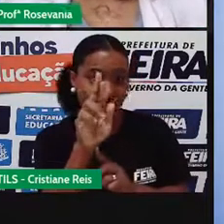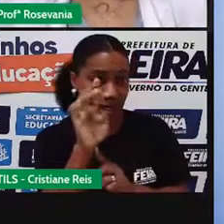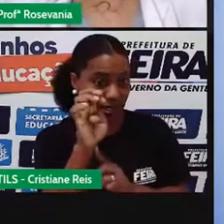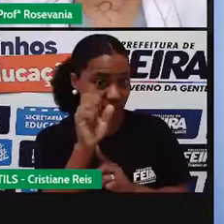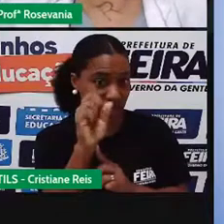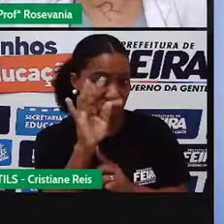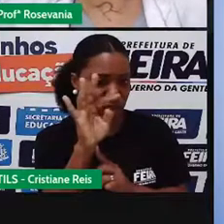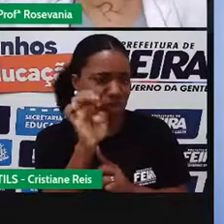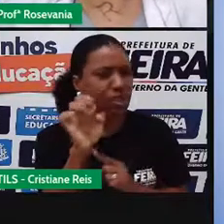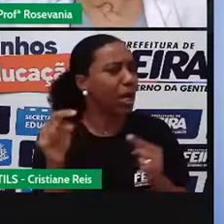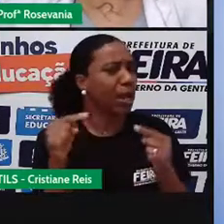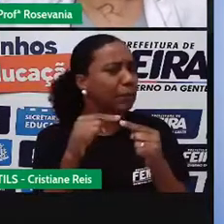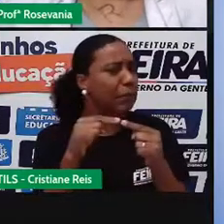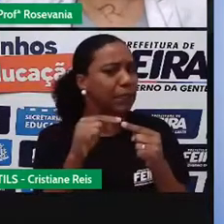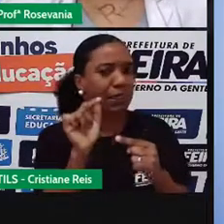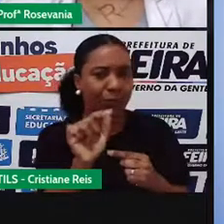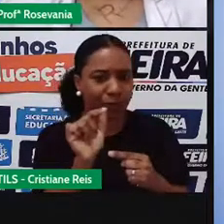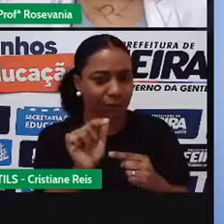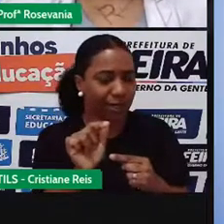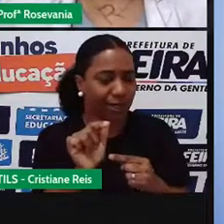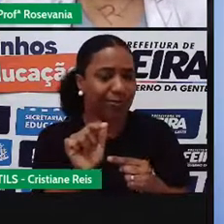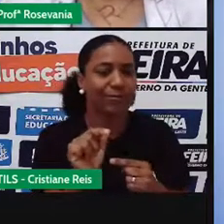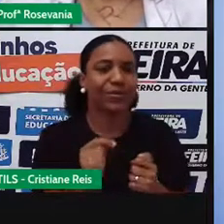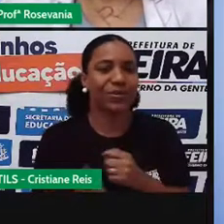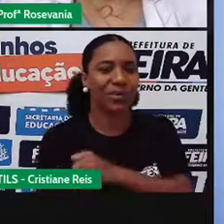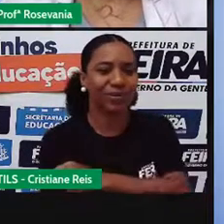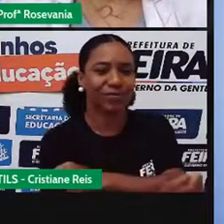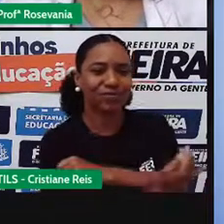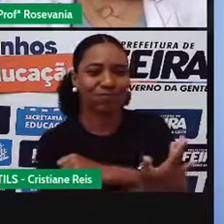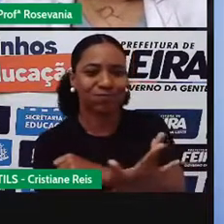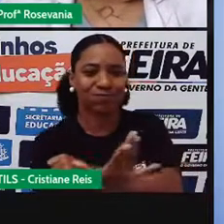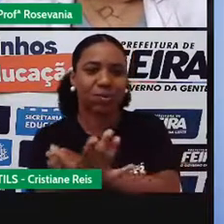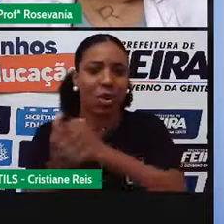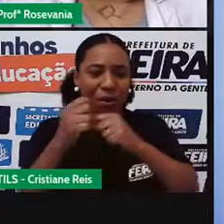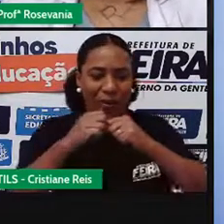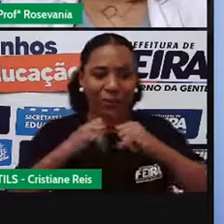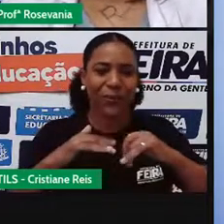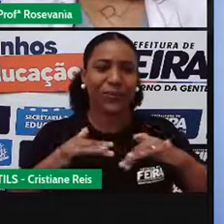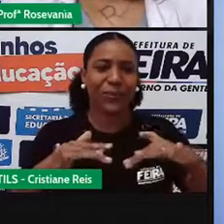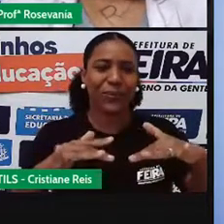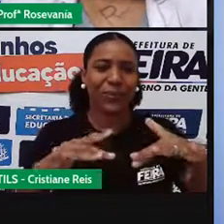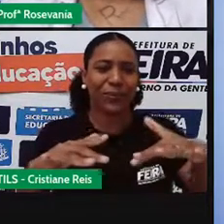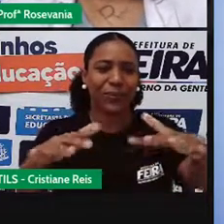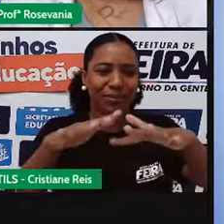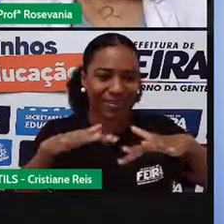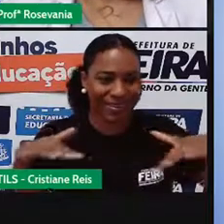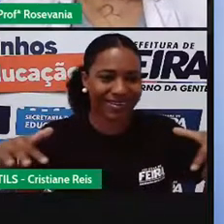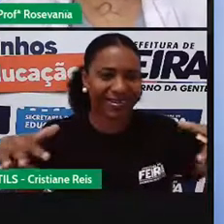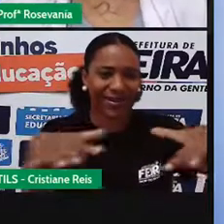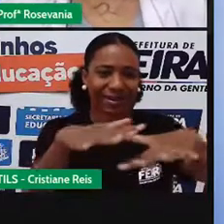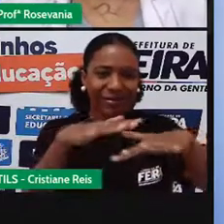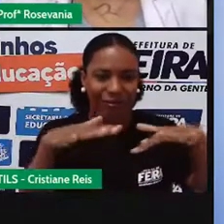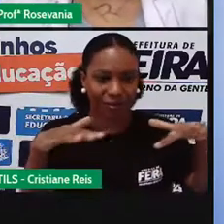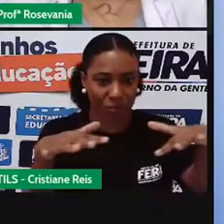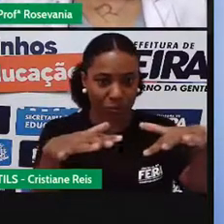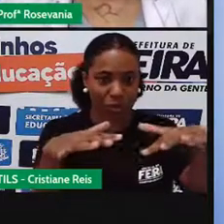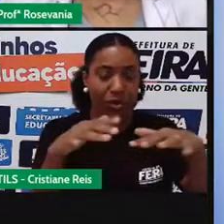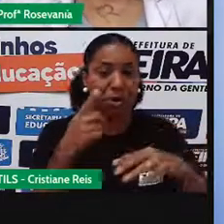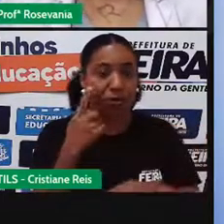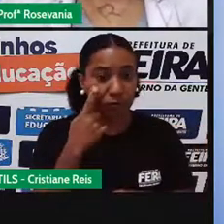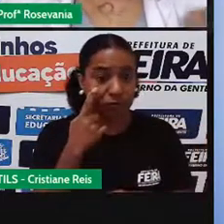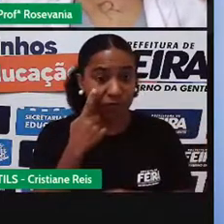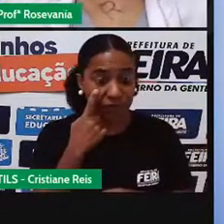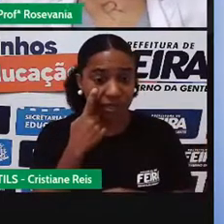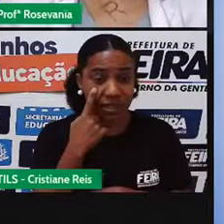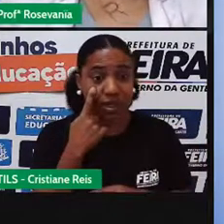campo. E nós vamos perceber que a vegetação, ela, principalmente essas duas primeiras aqui, ela chama muita